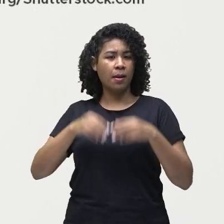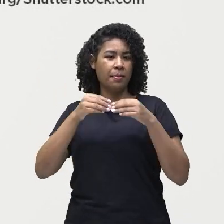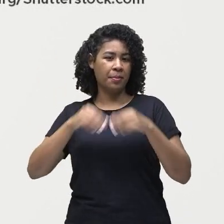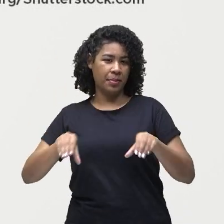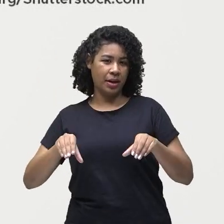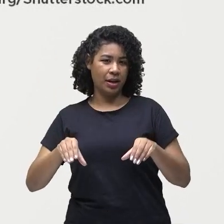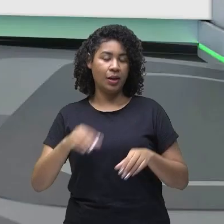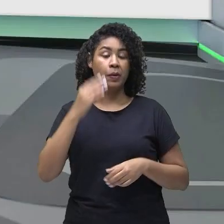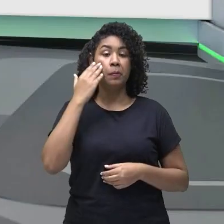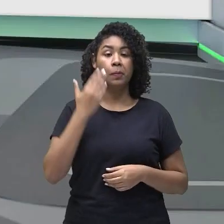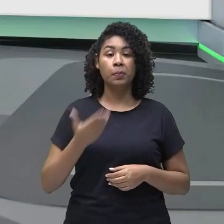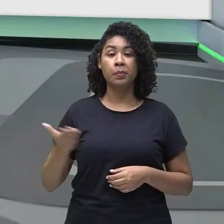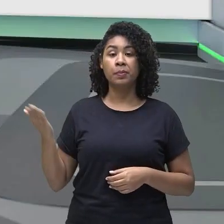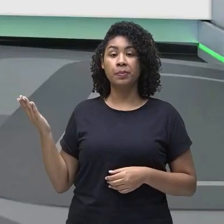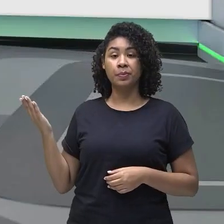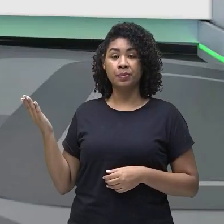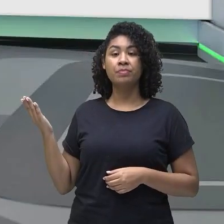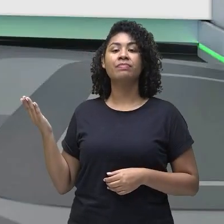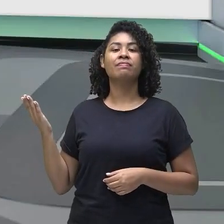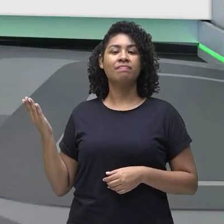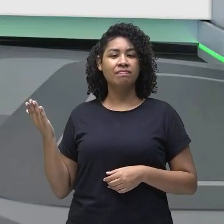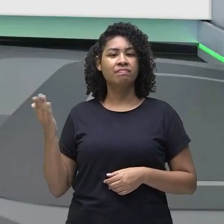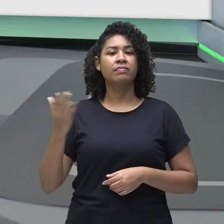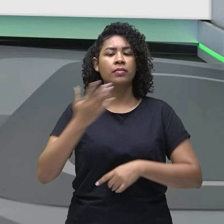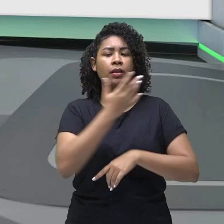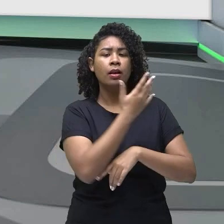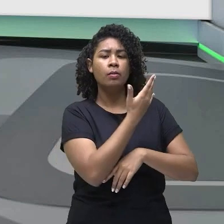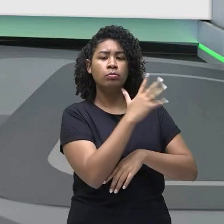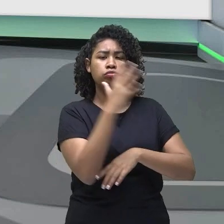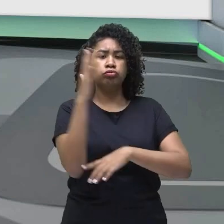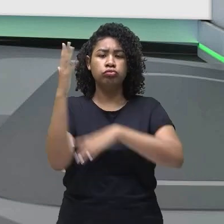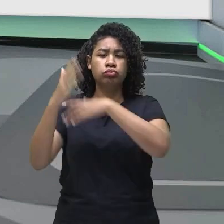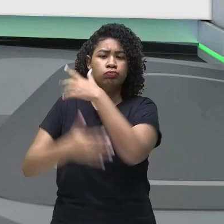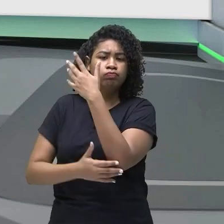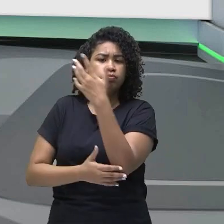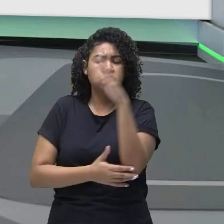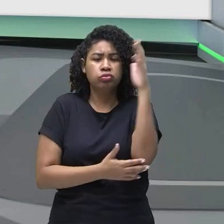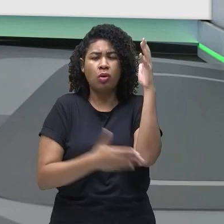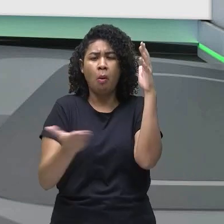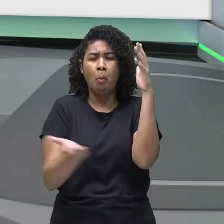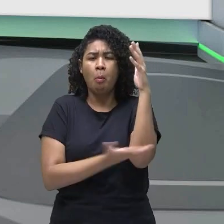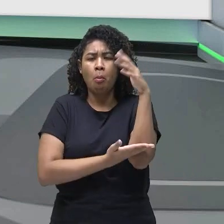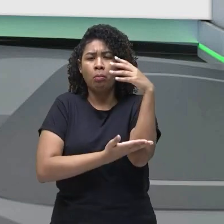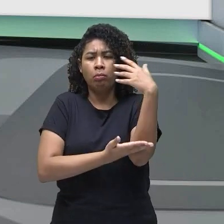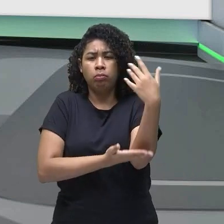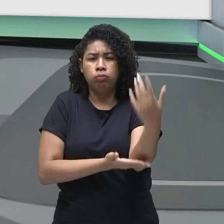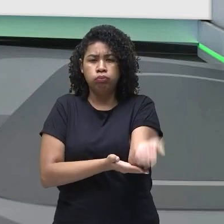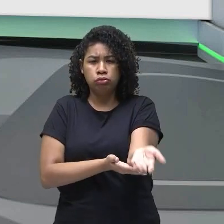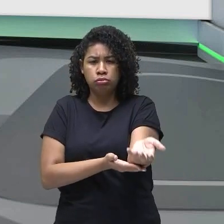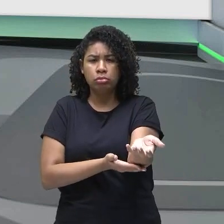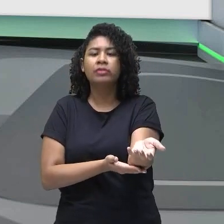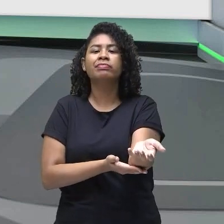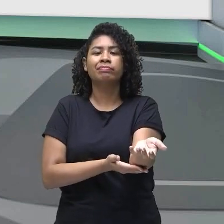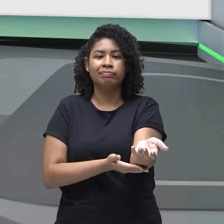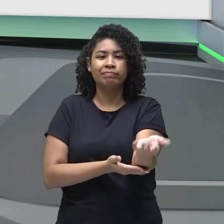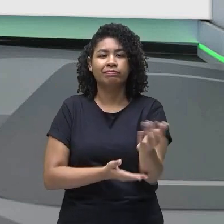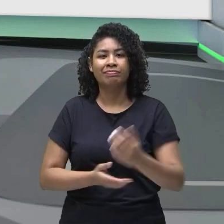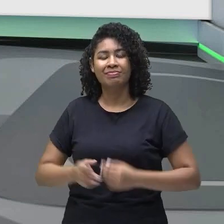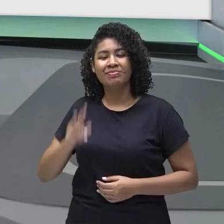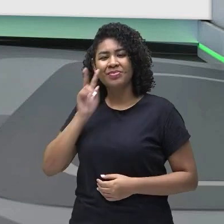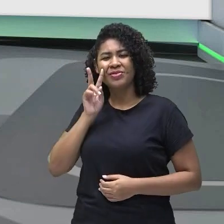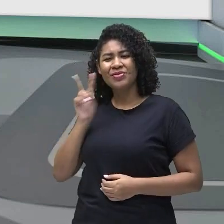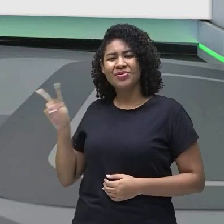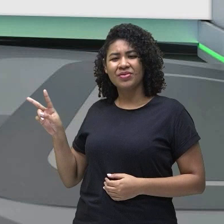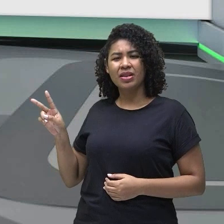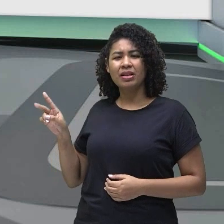que é o desmatamento. Aqui eu trago uma imagem de uma plantação aqui bem